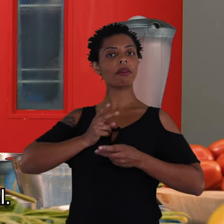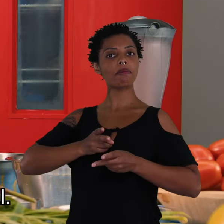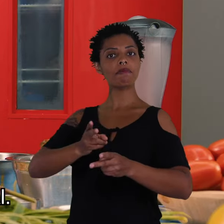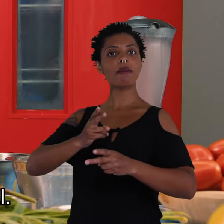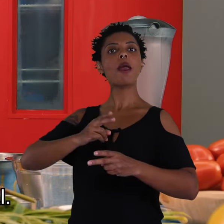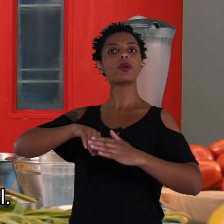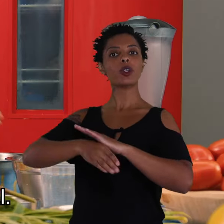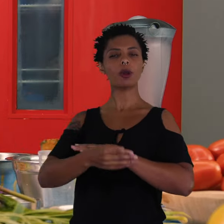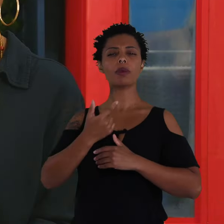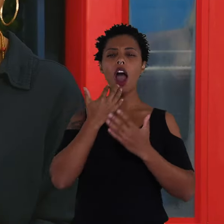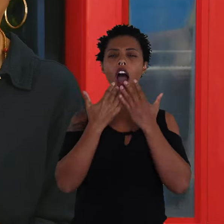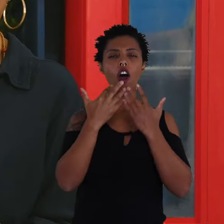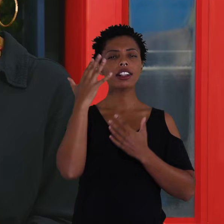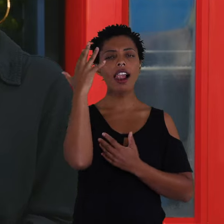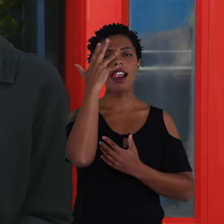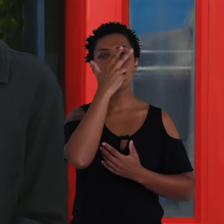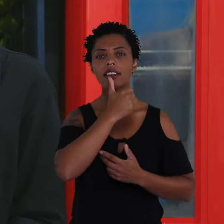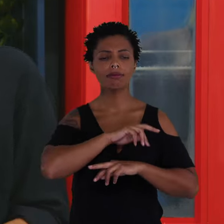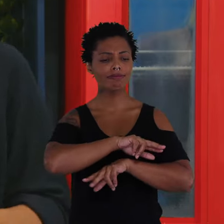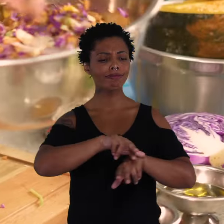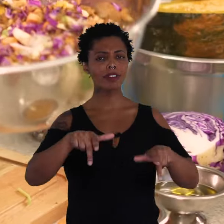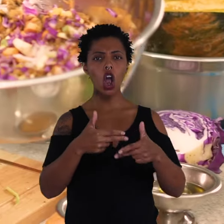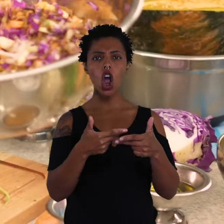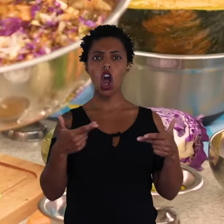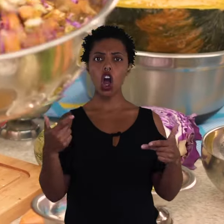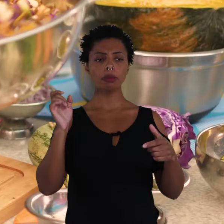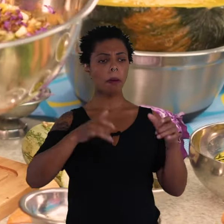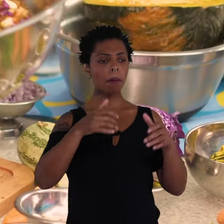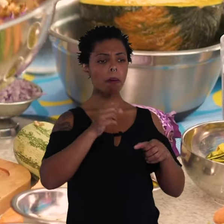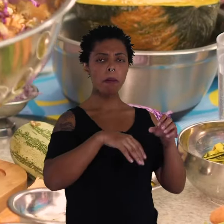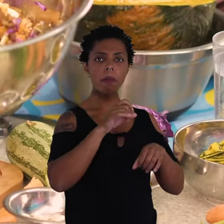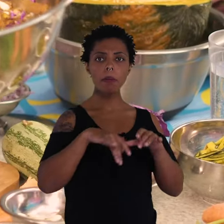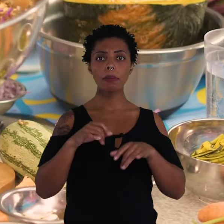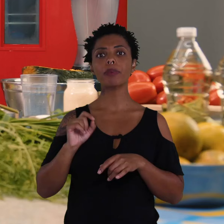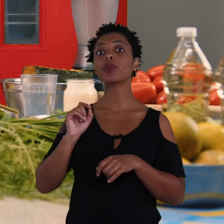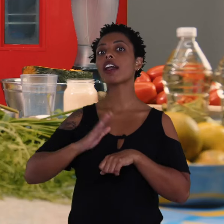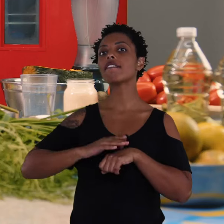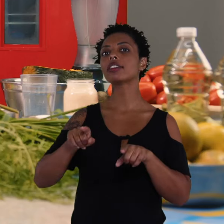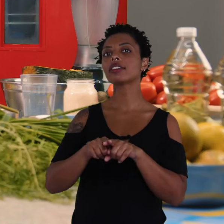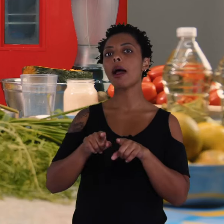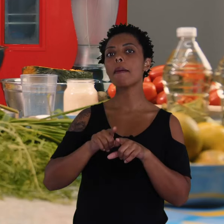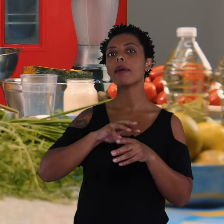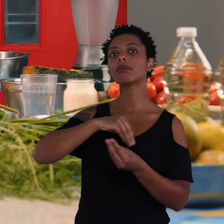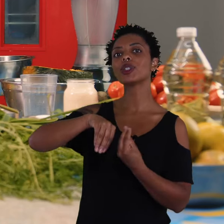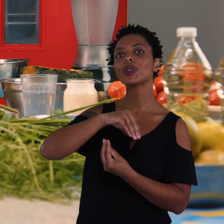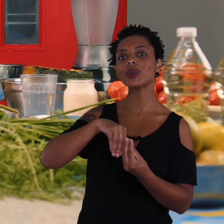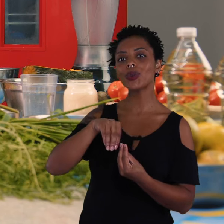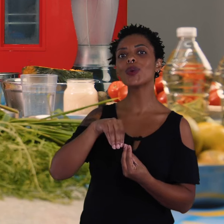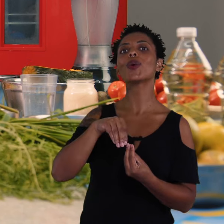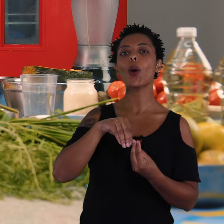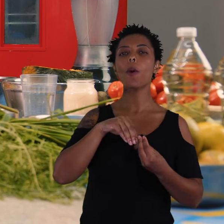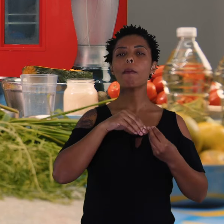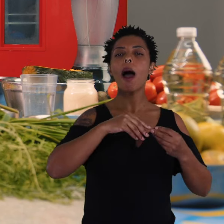herança ancestral. Então a cor está linda, cheia de elementos. O que a gente vai fazer para